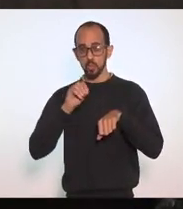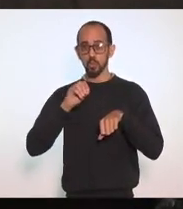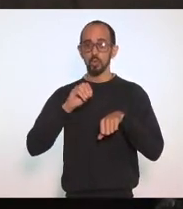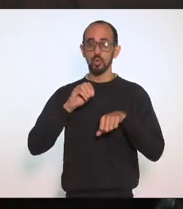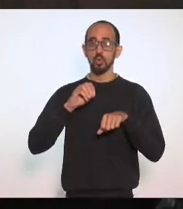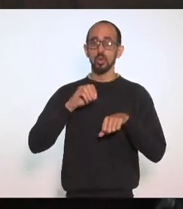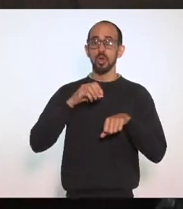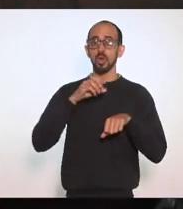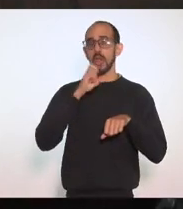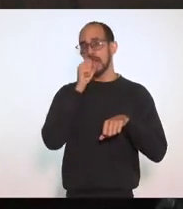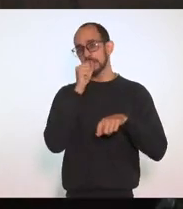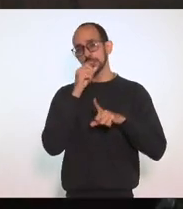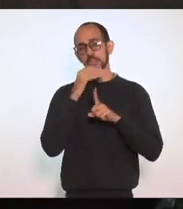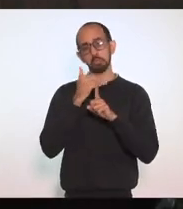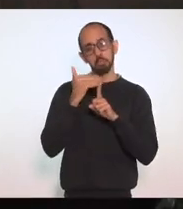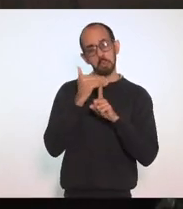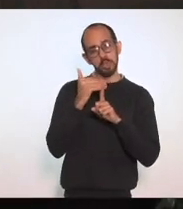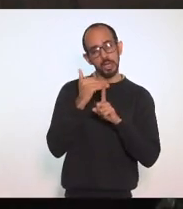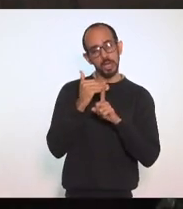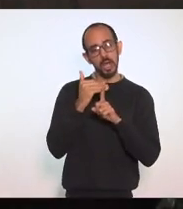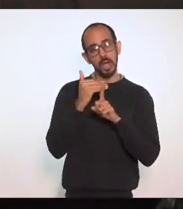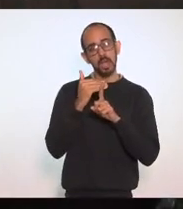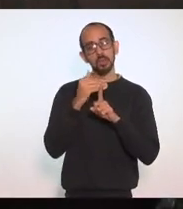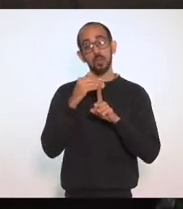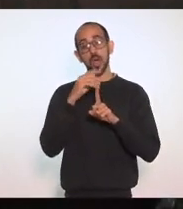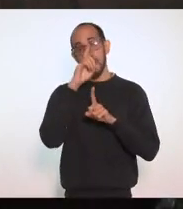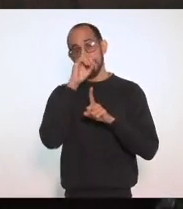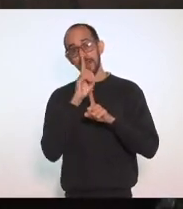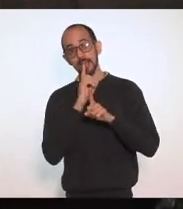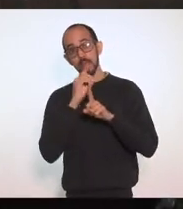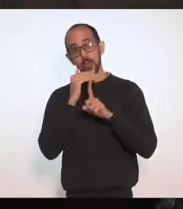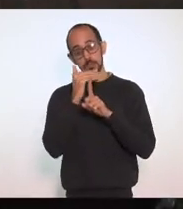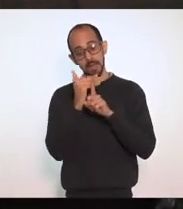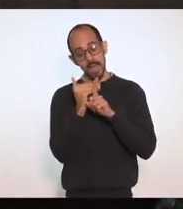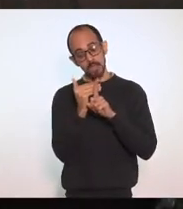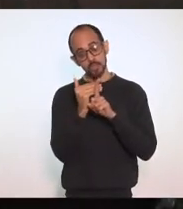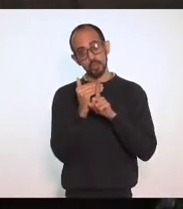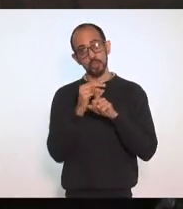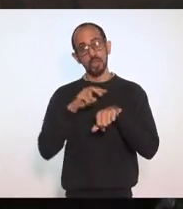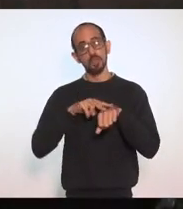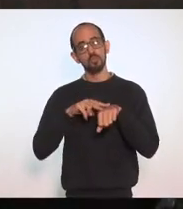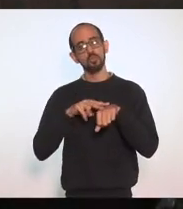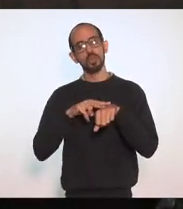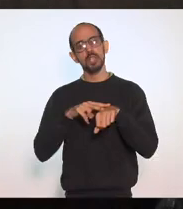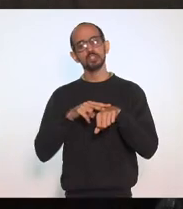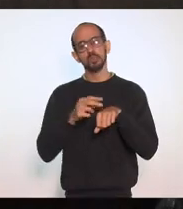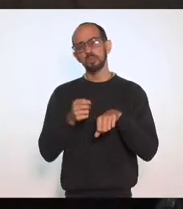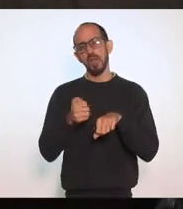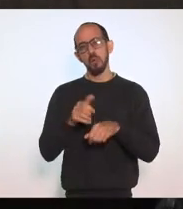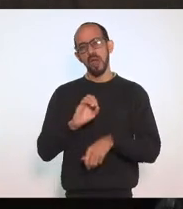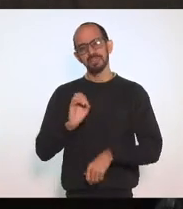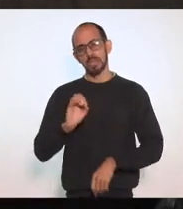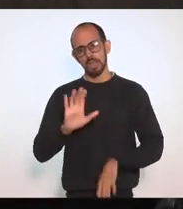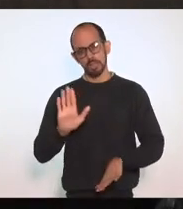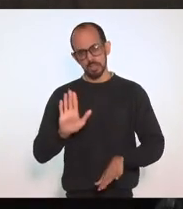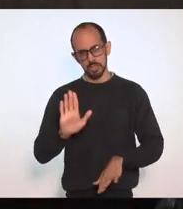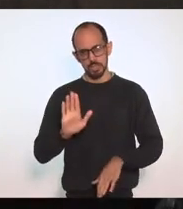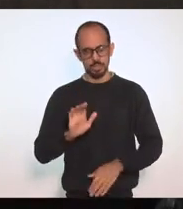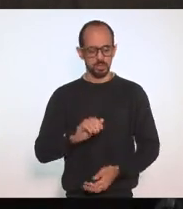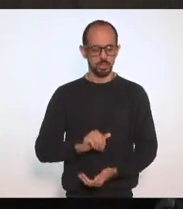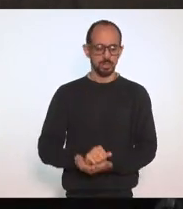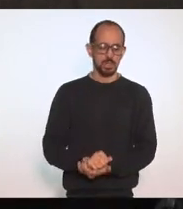Moderado Bandeira Amarela Risco Baixo Bandeira Verde Risco Muito Baixo Ora Esse é um